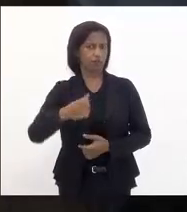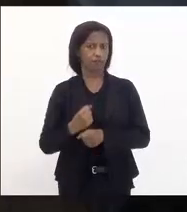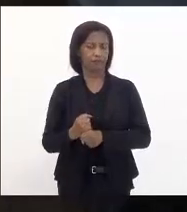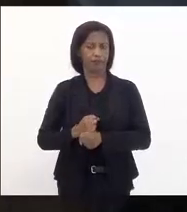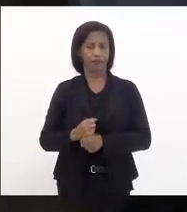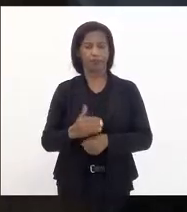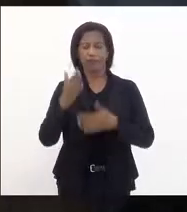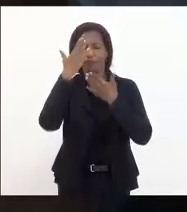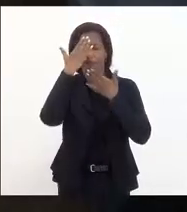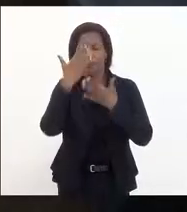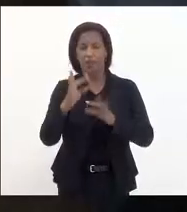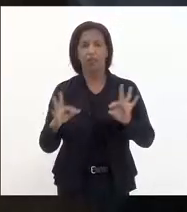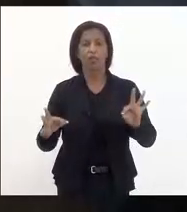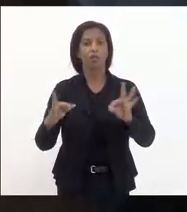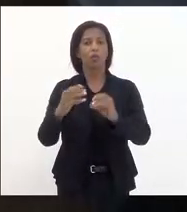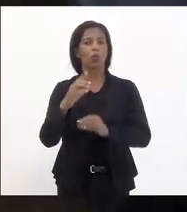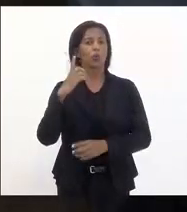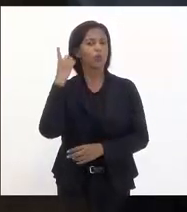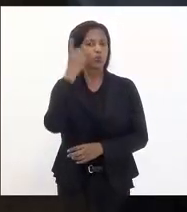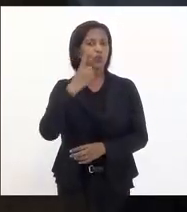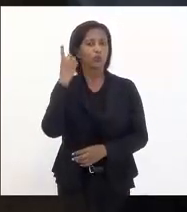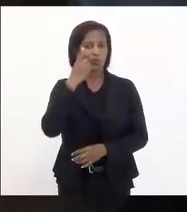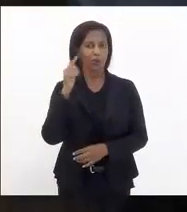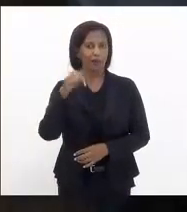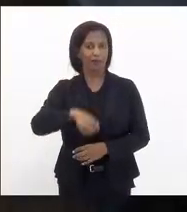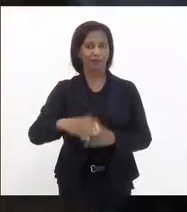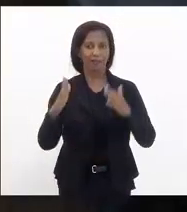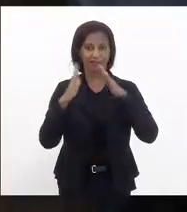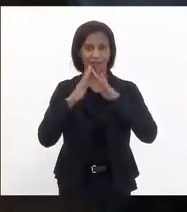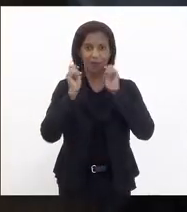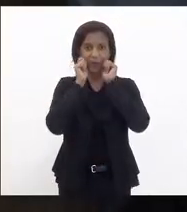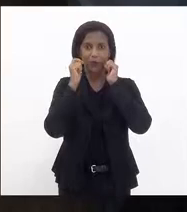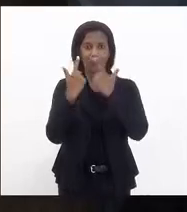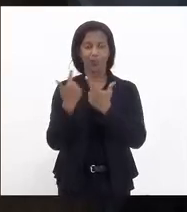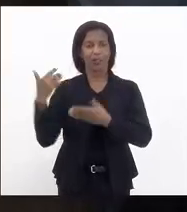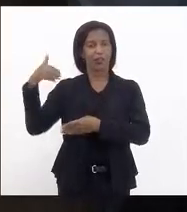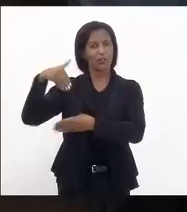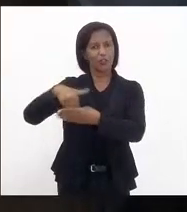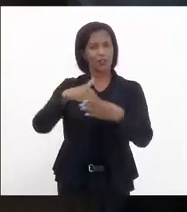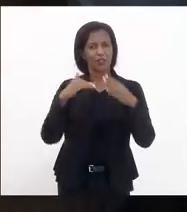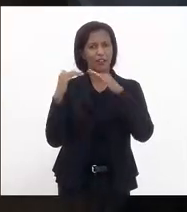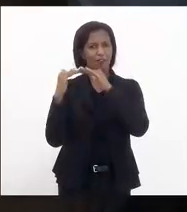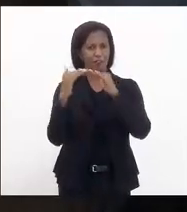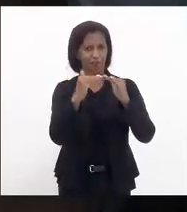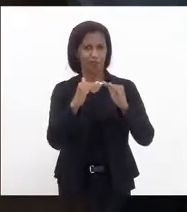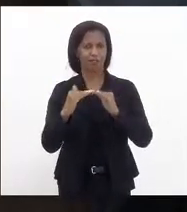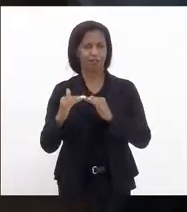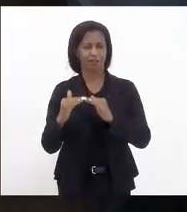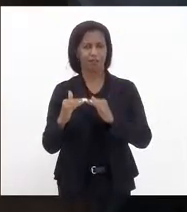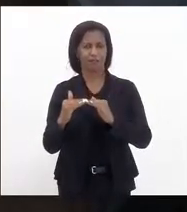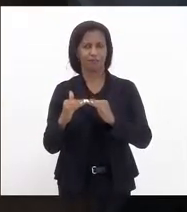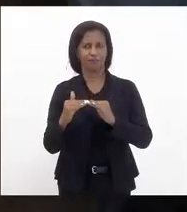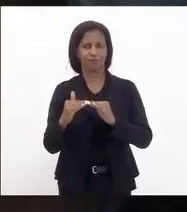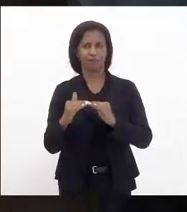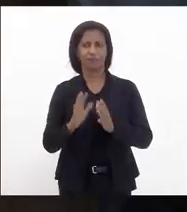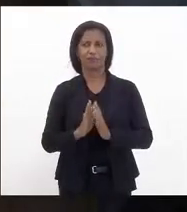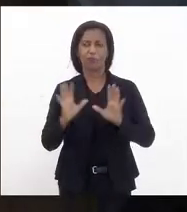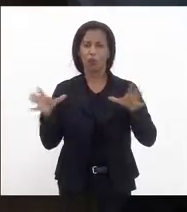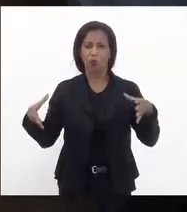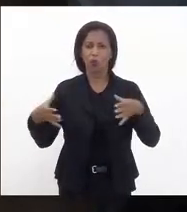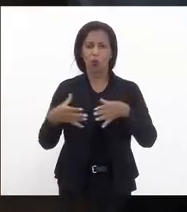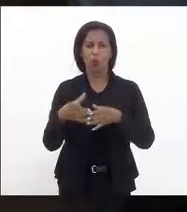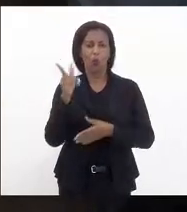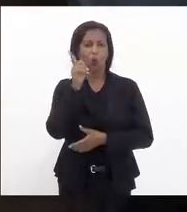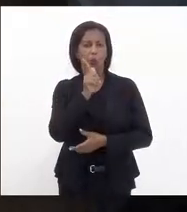agradecer a todos os deputados dessa casa que votaram favorável a gente aqui